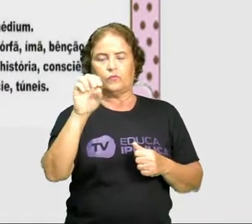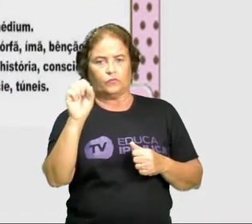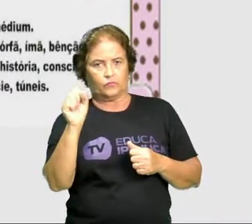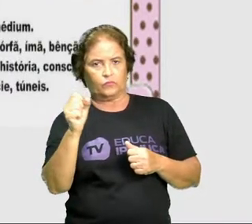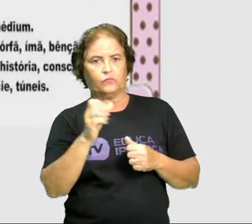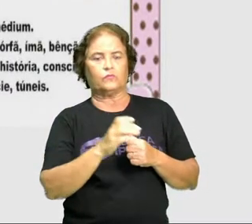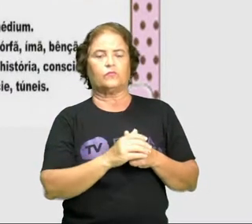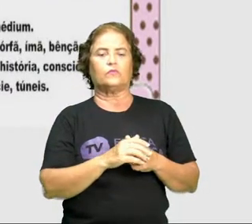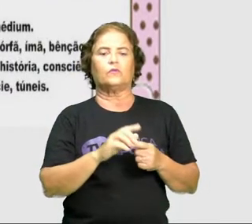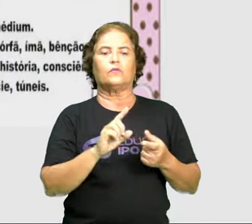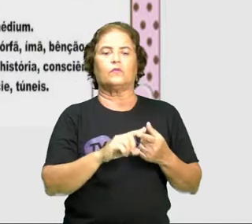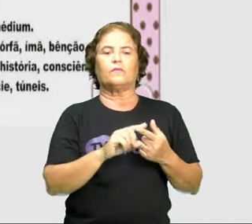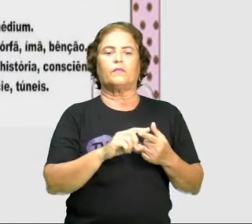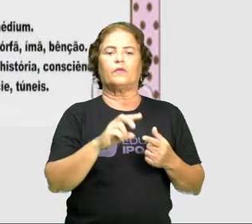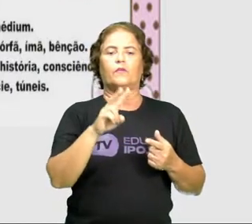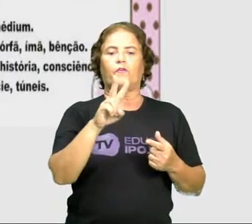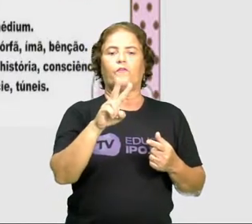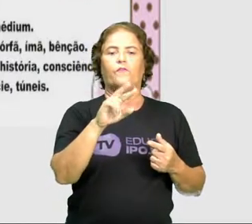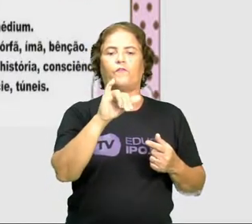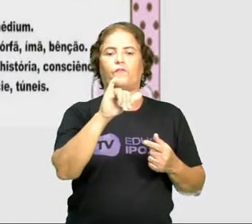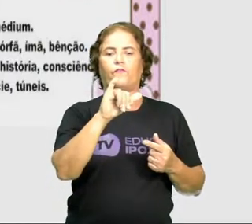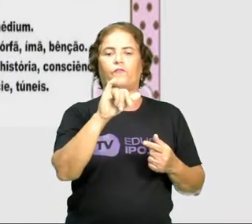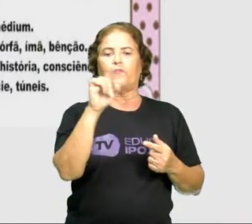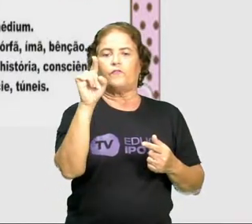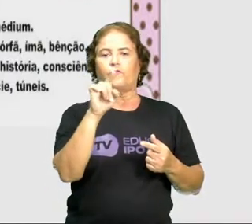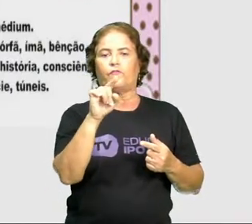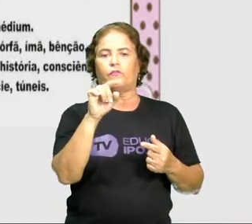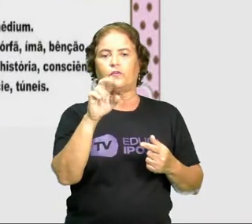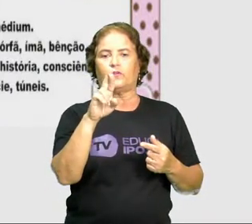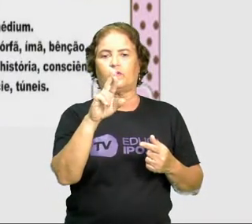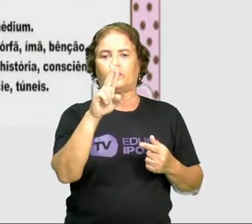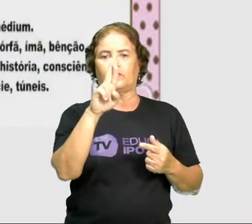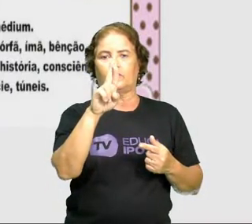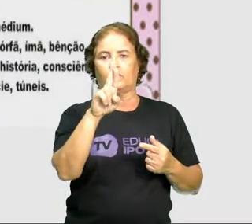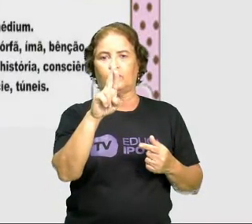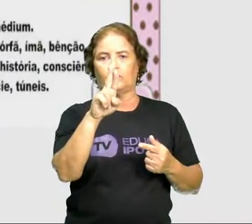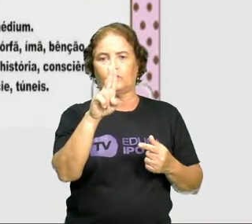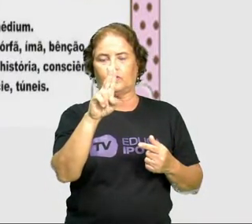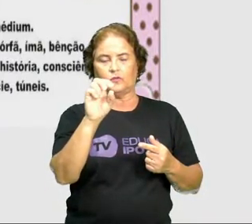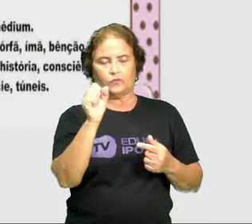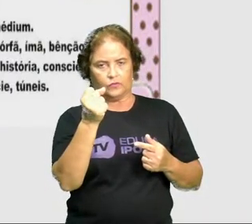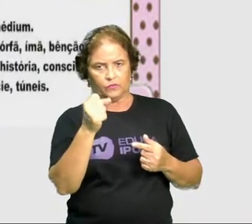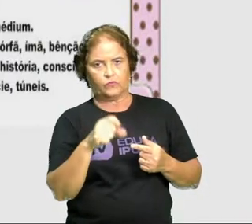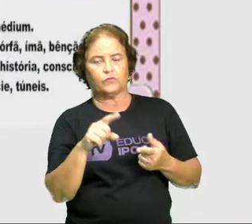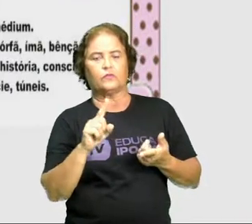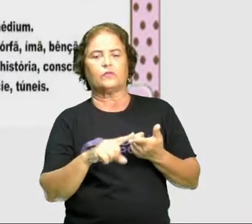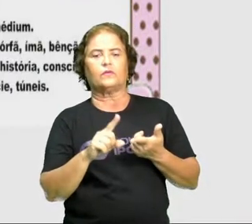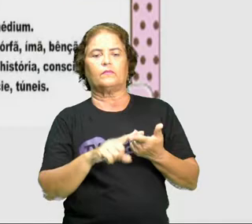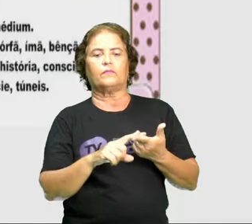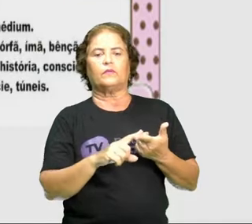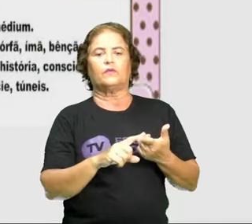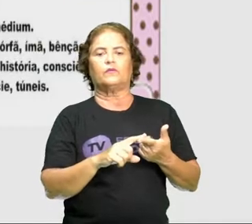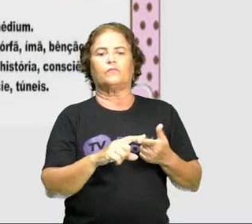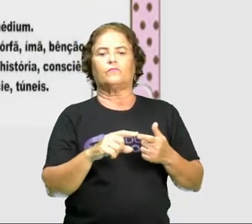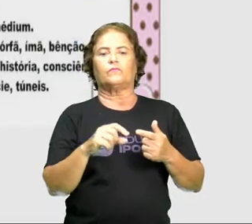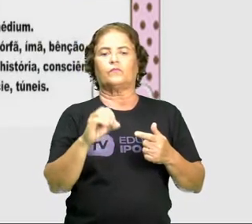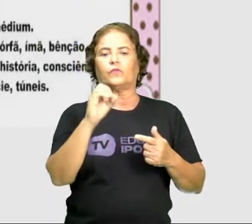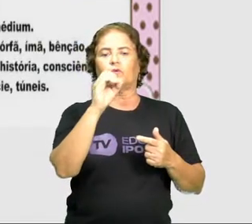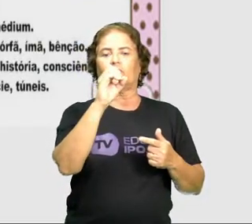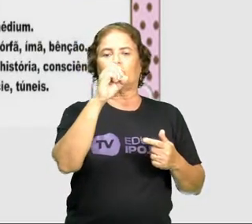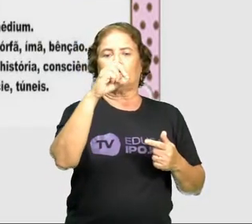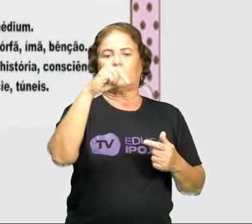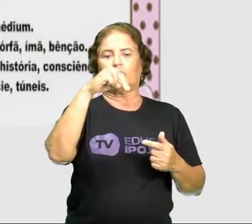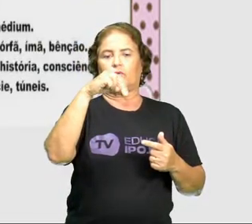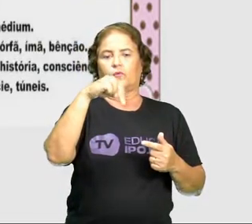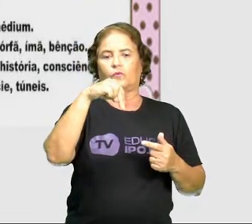acentuada com o acento agudo. Terminada em x, como tórax e onyx. Terminada em n, que é o caso do